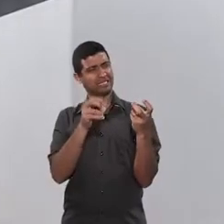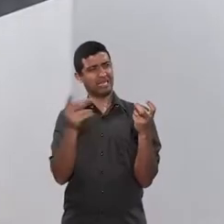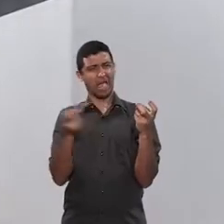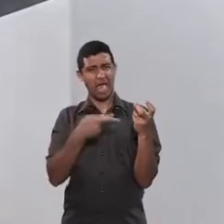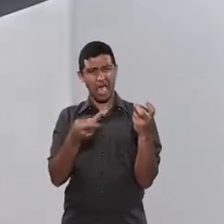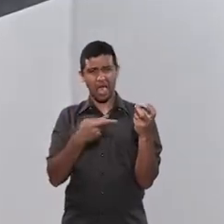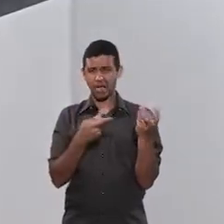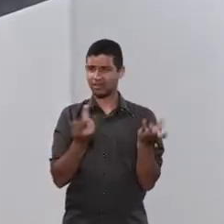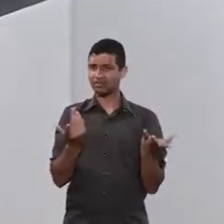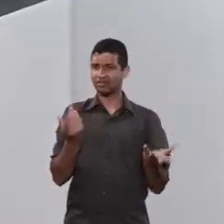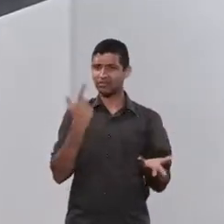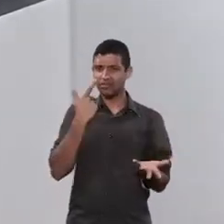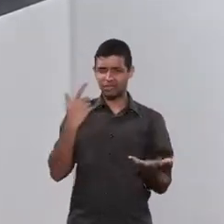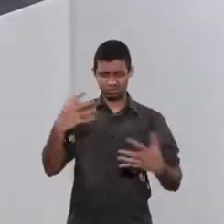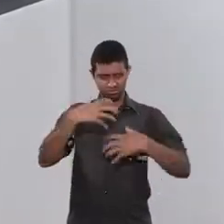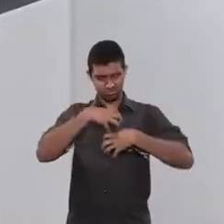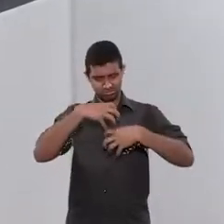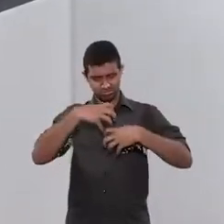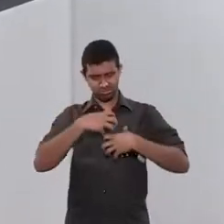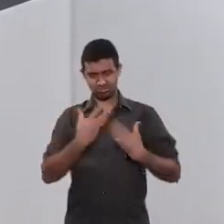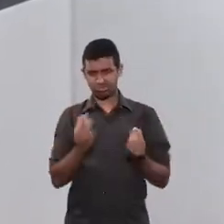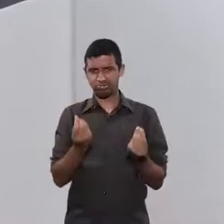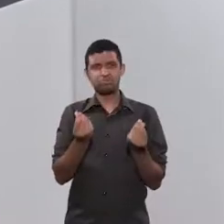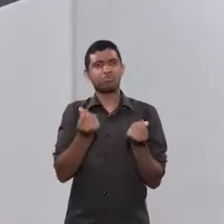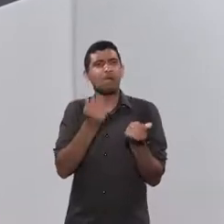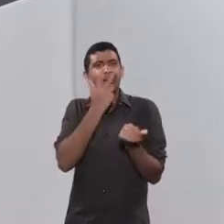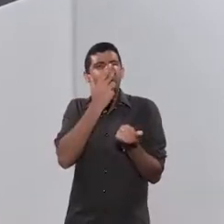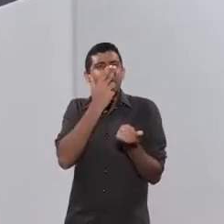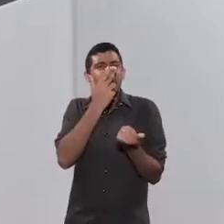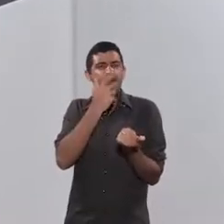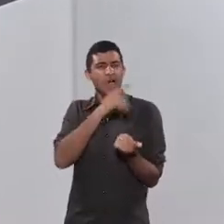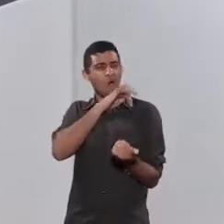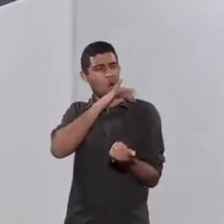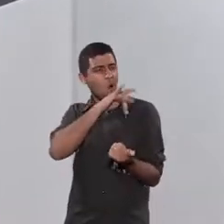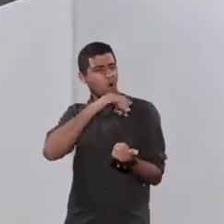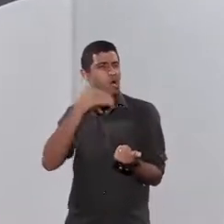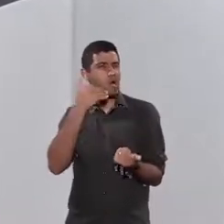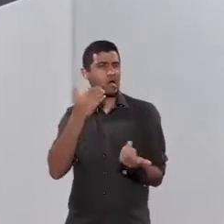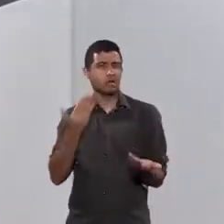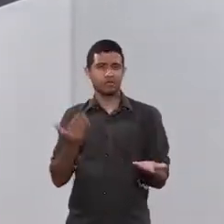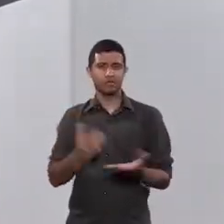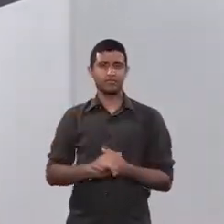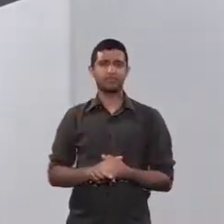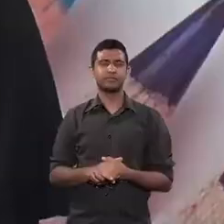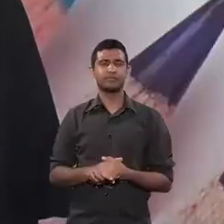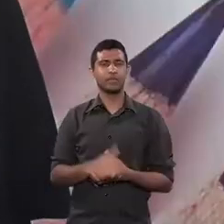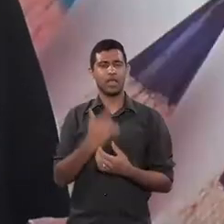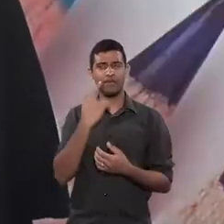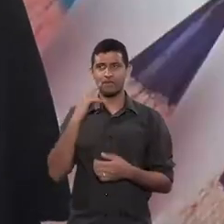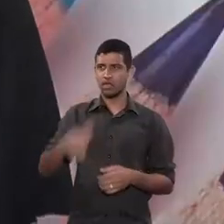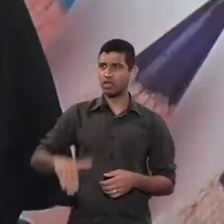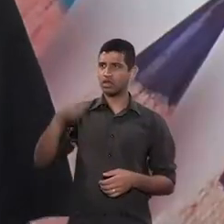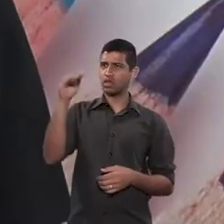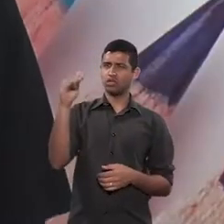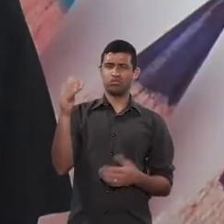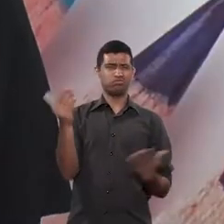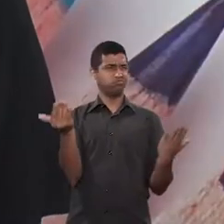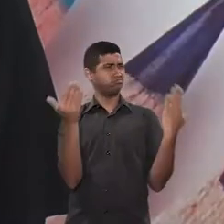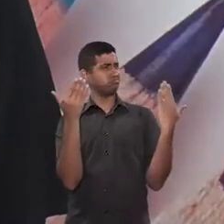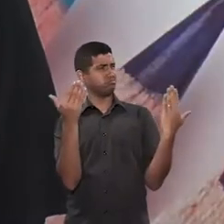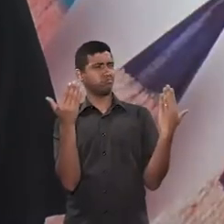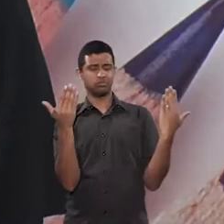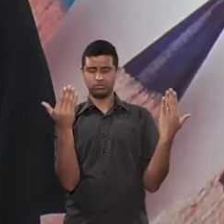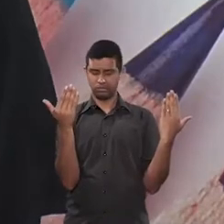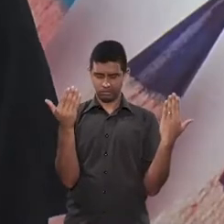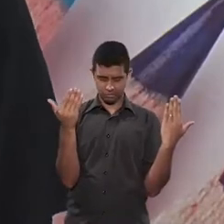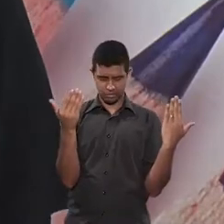válido. Ela invalida as suas próprias percepções em função desse jogo que é feito. E aí vira um adulto que duvida de si, né?